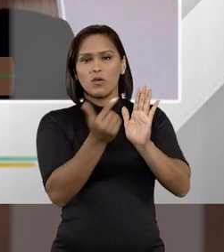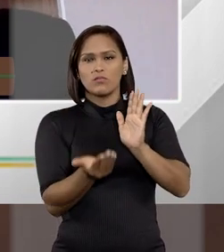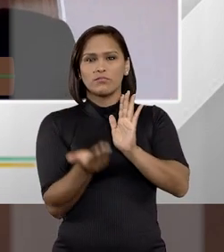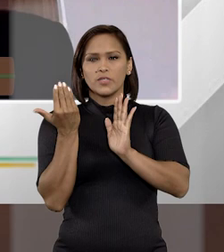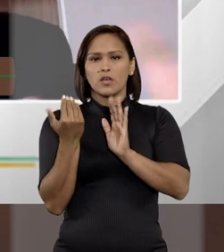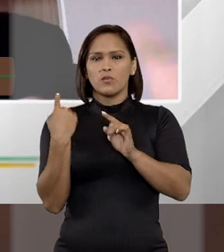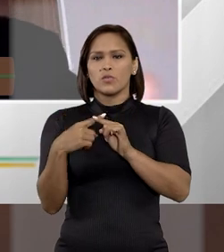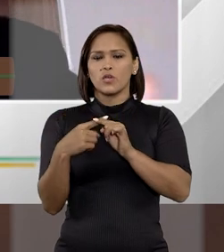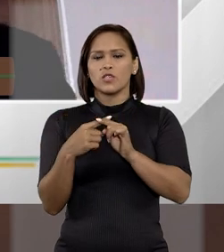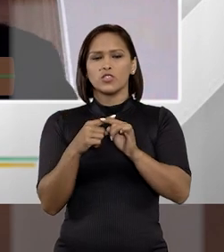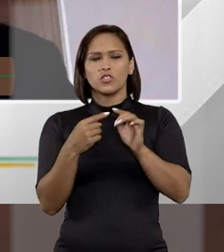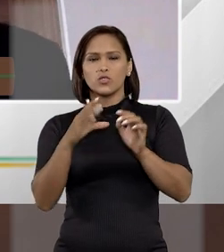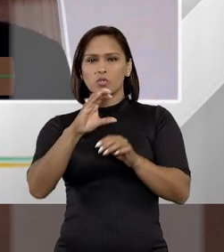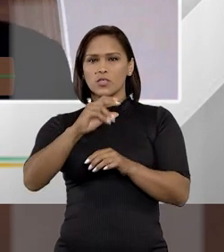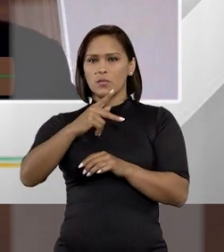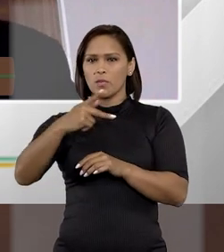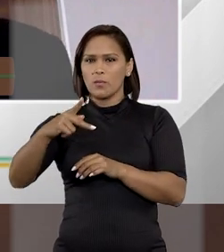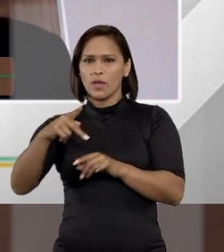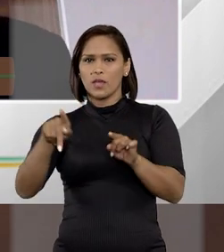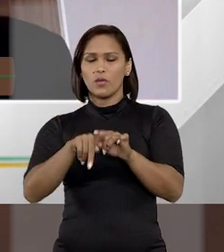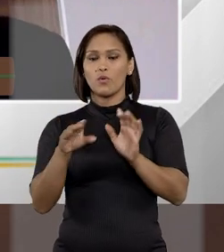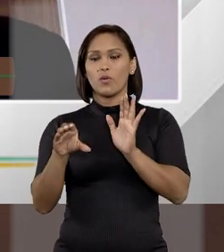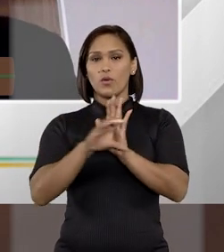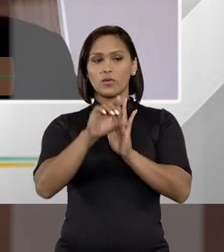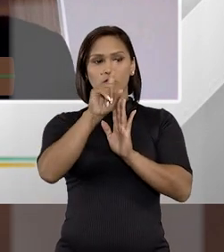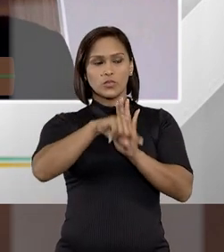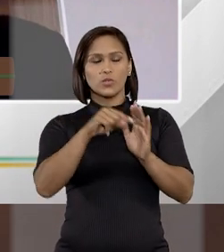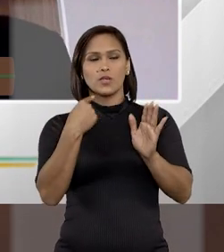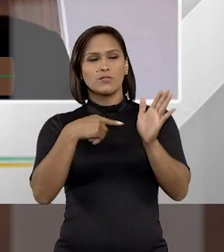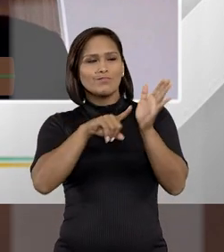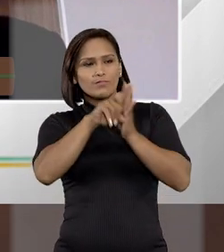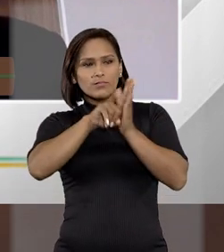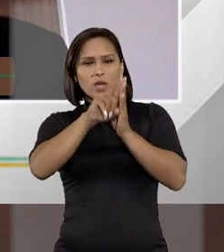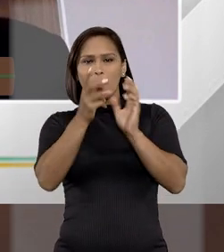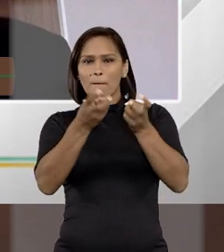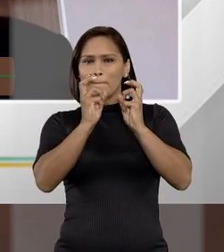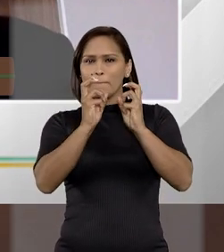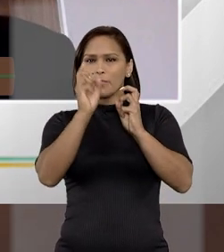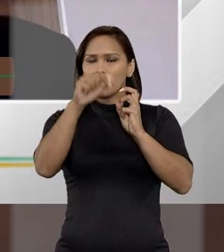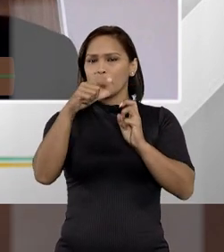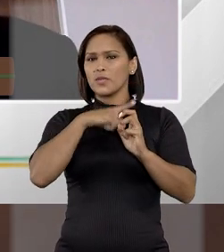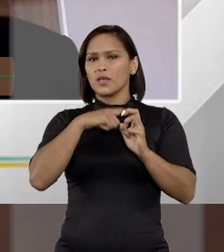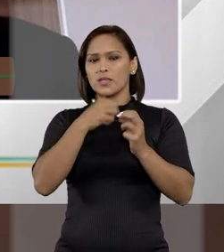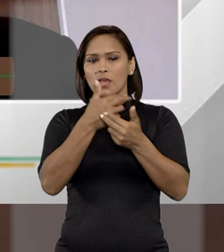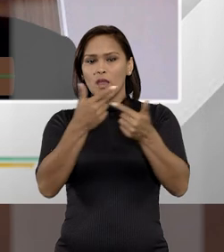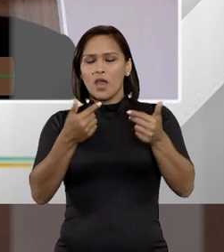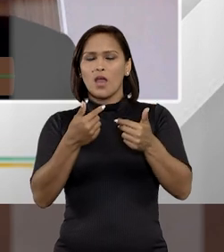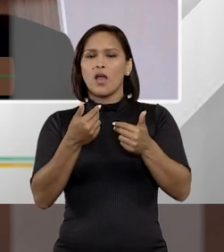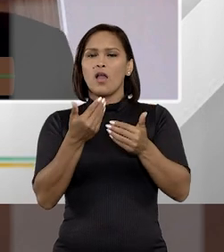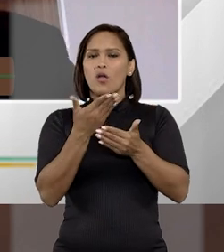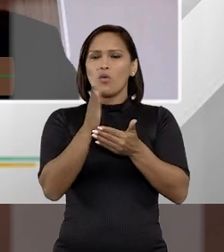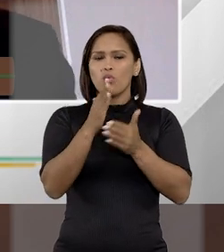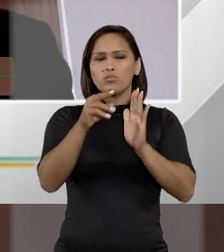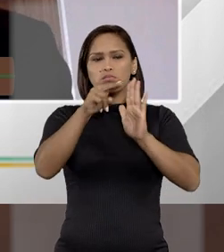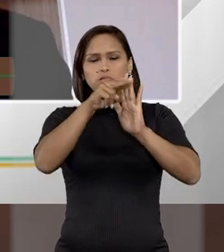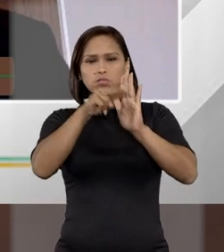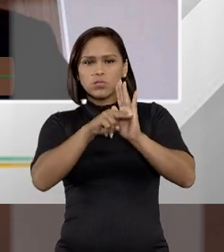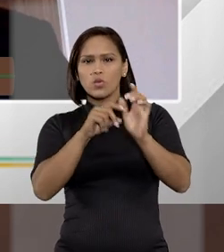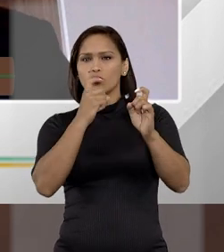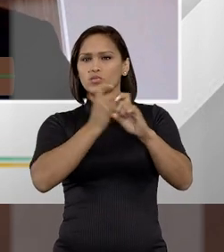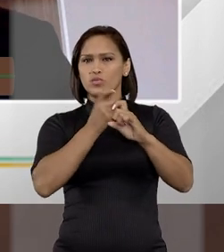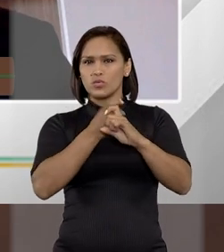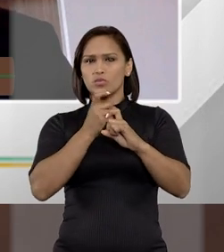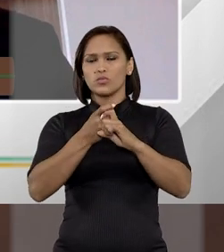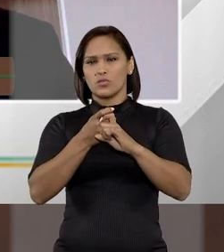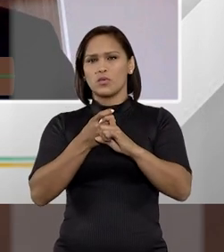ortodoxo, porque quando a analisa o CPP, o Código de Processo Penal, a gente observa que existe ali ainda alguns expositivos